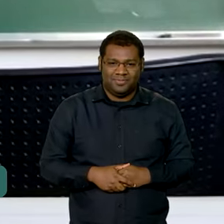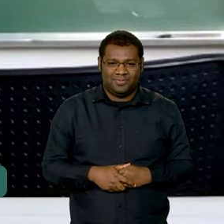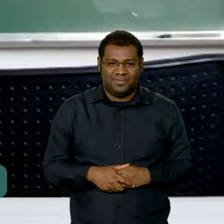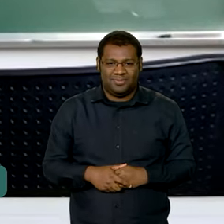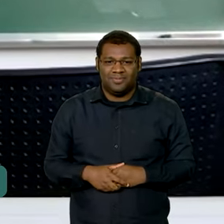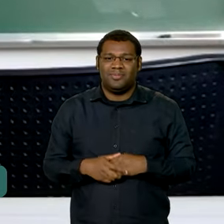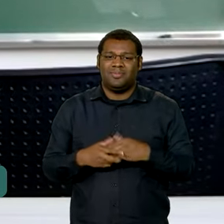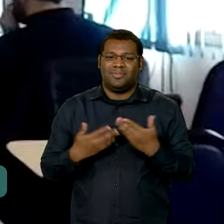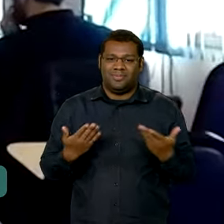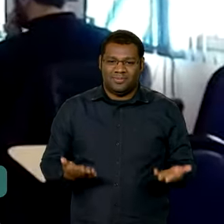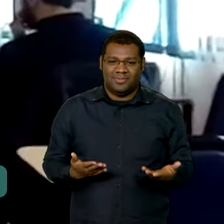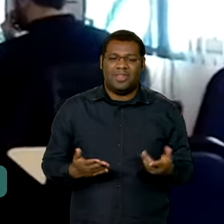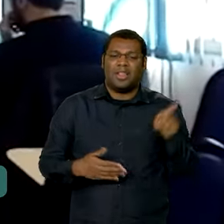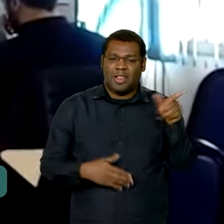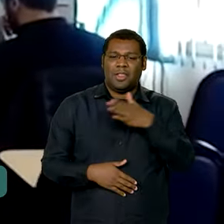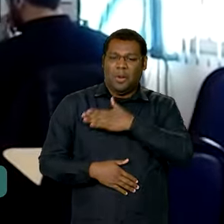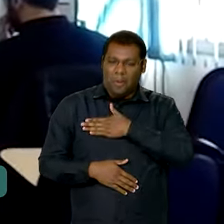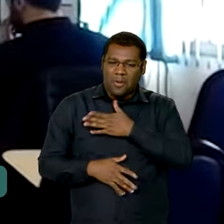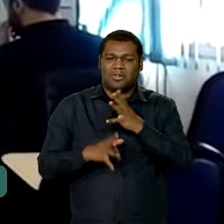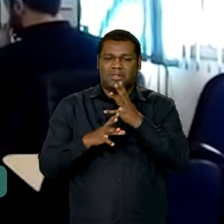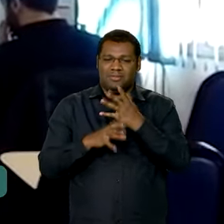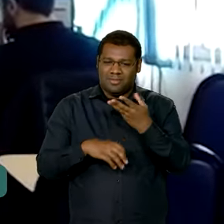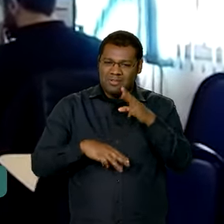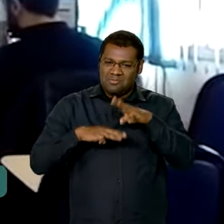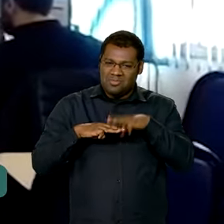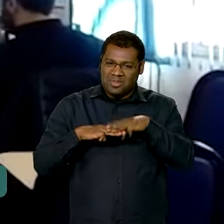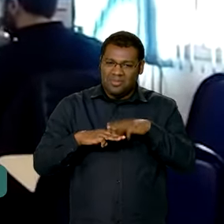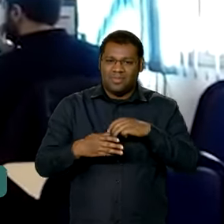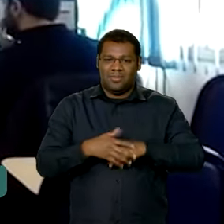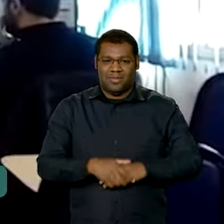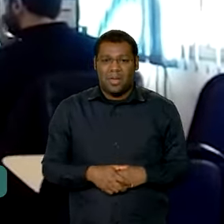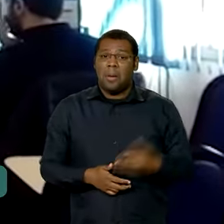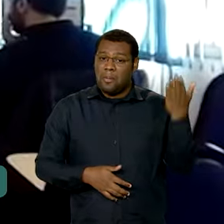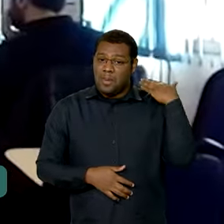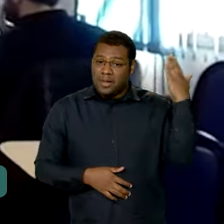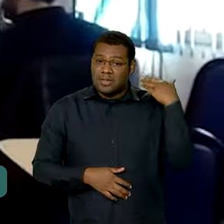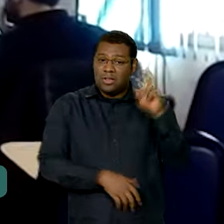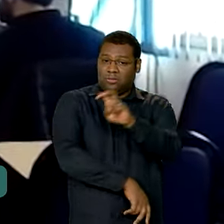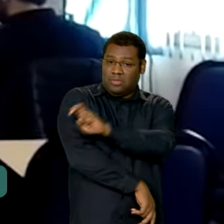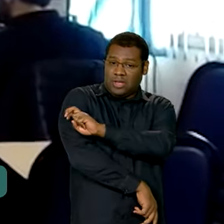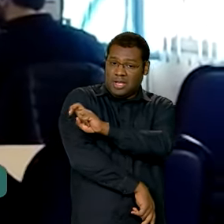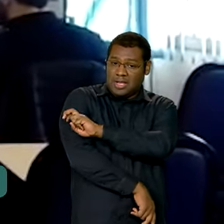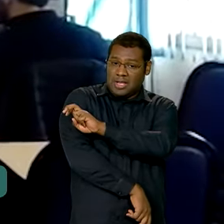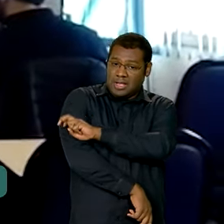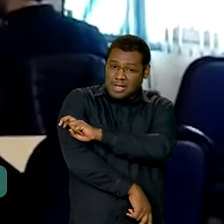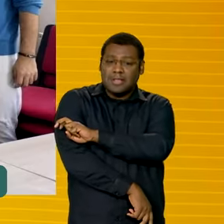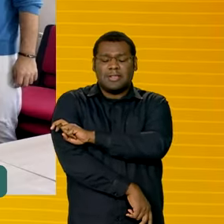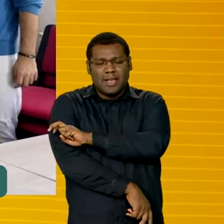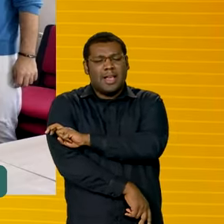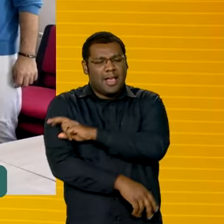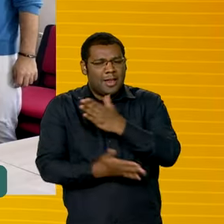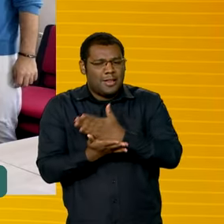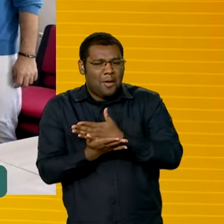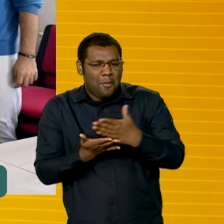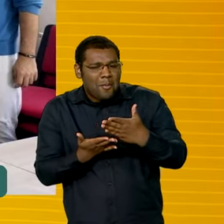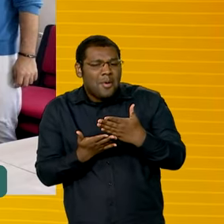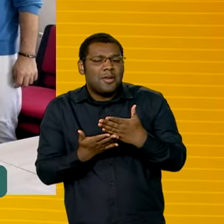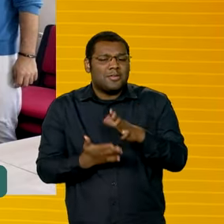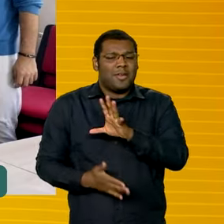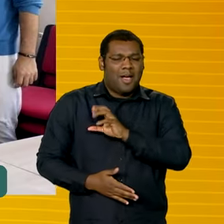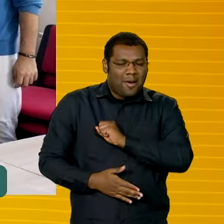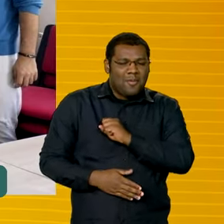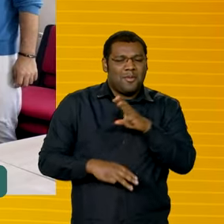são os matemáticos. Uma paixão que começou quando ele ainda estava na quinta série do ensino fundamental e conheceu a